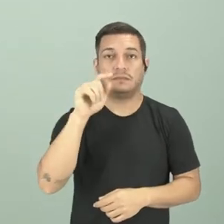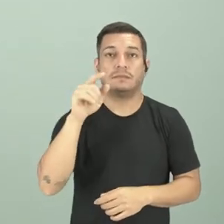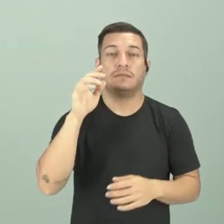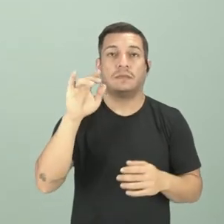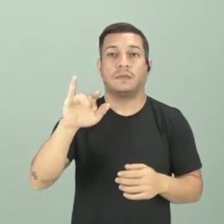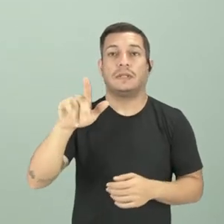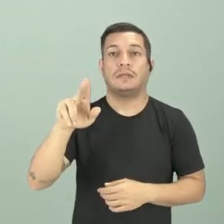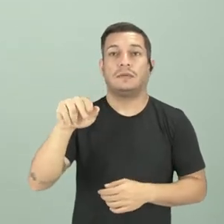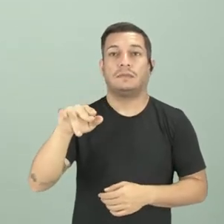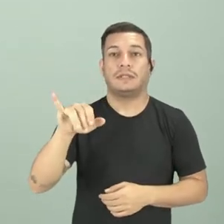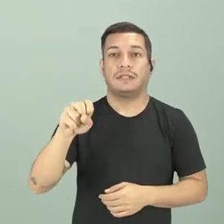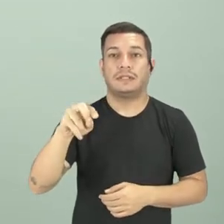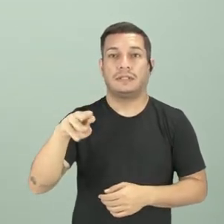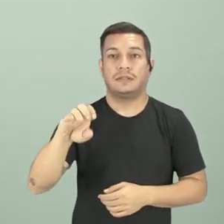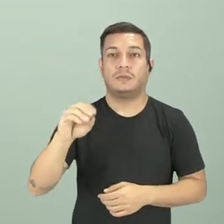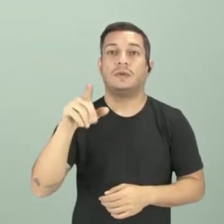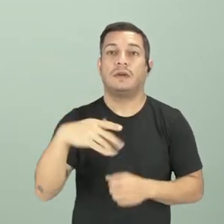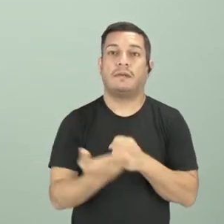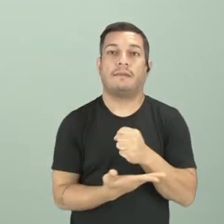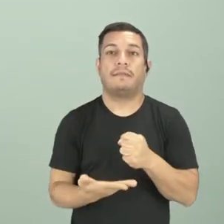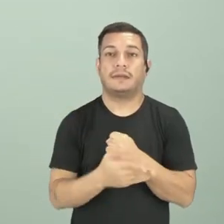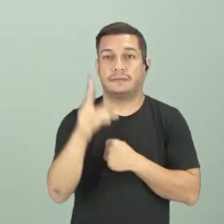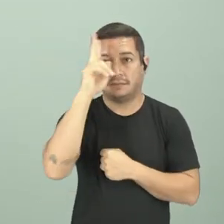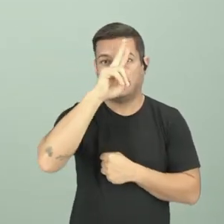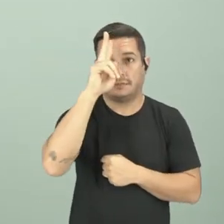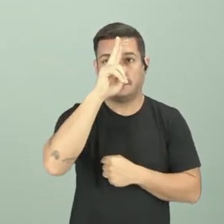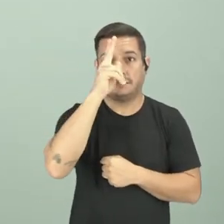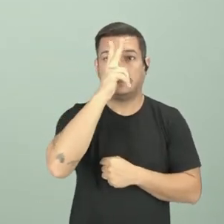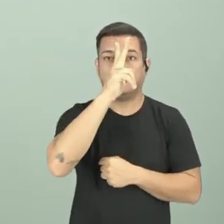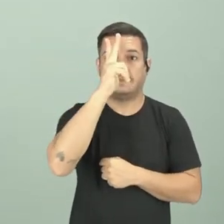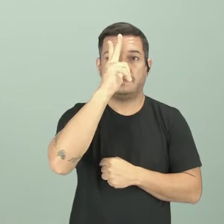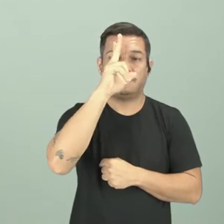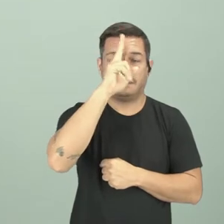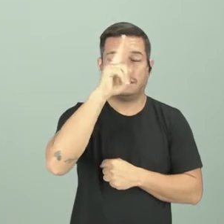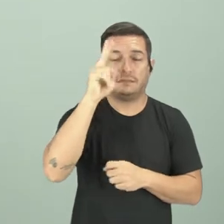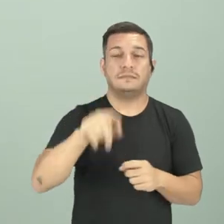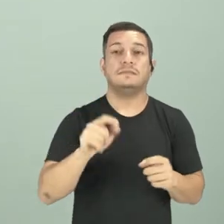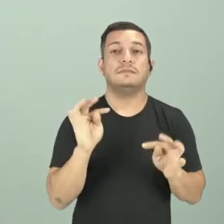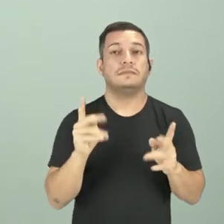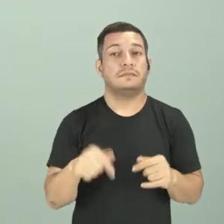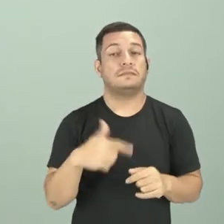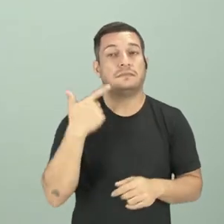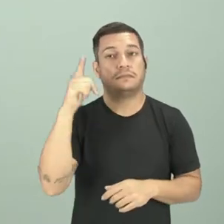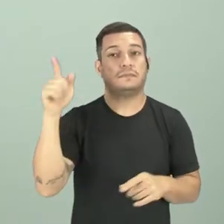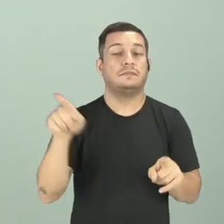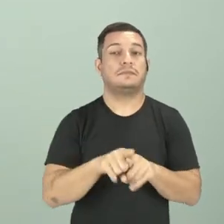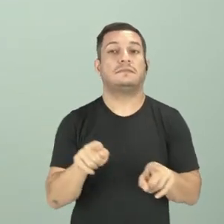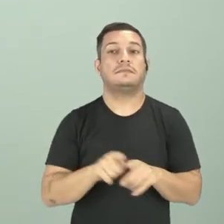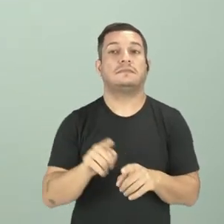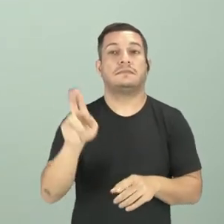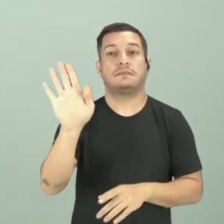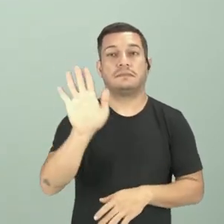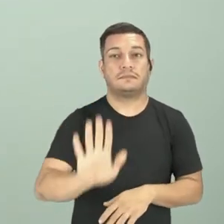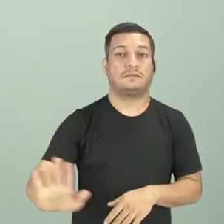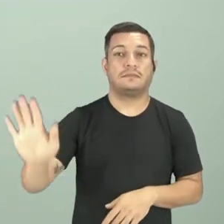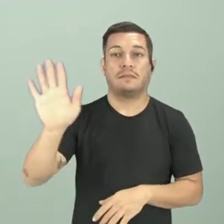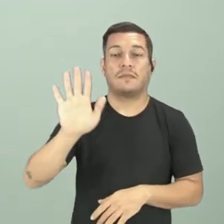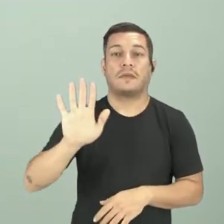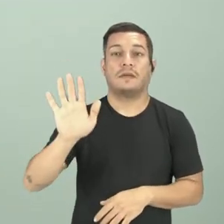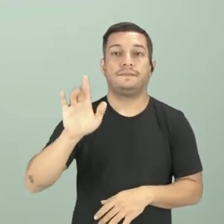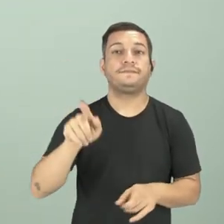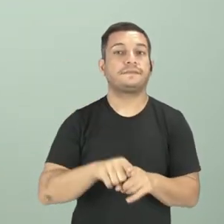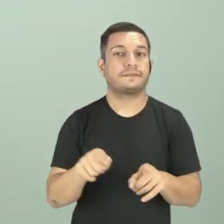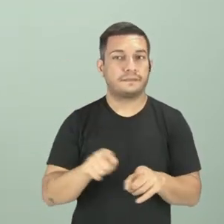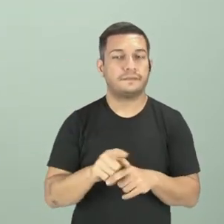O iluminismo vai servir como uma base teórica para tudo isso e outras nações no mundo afora